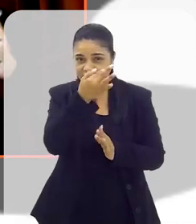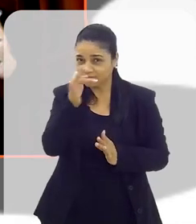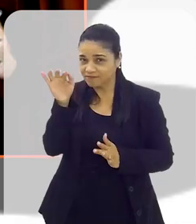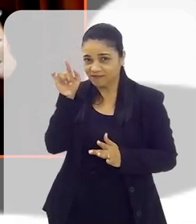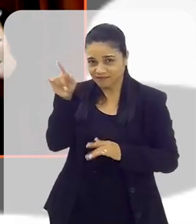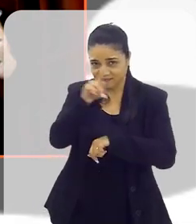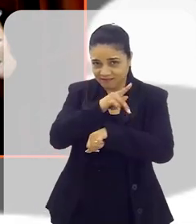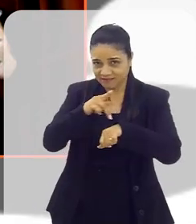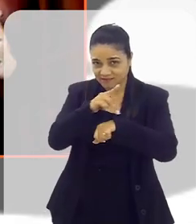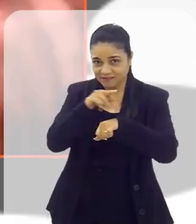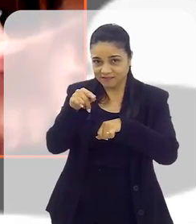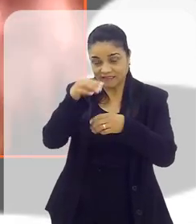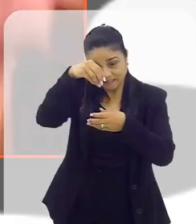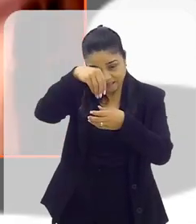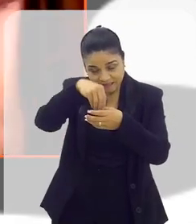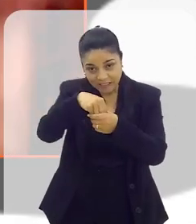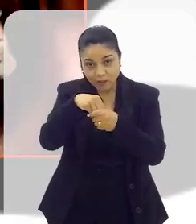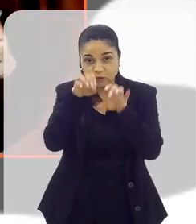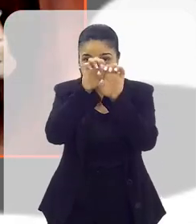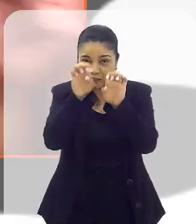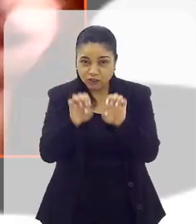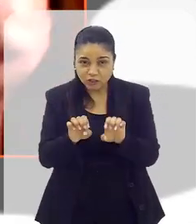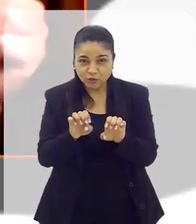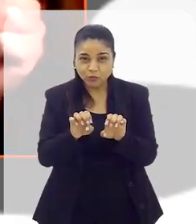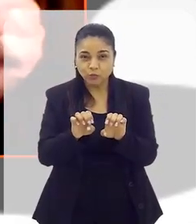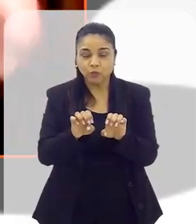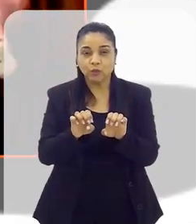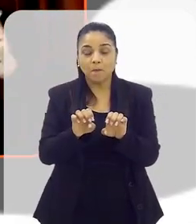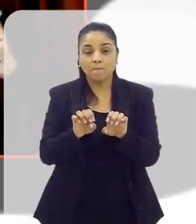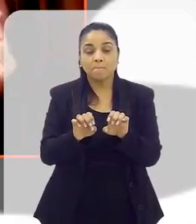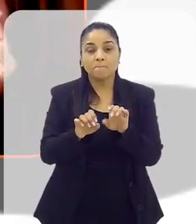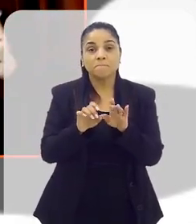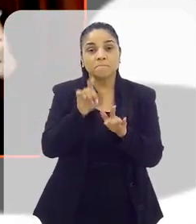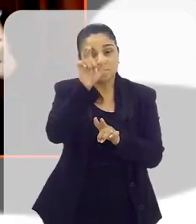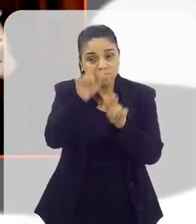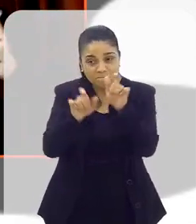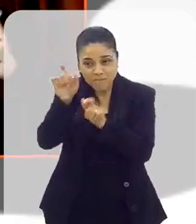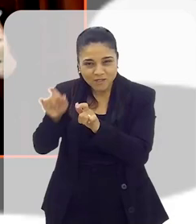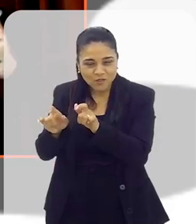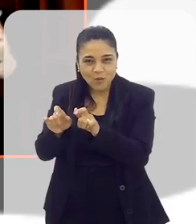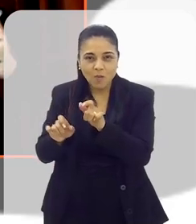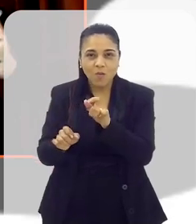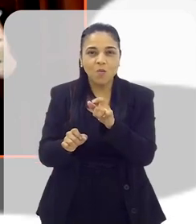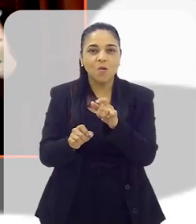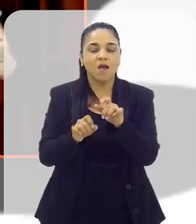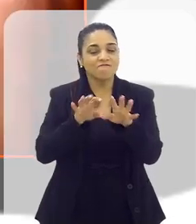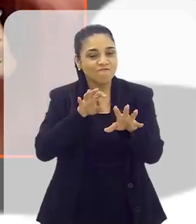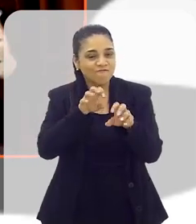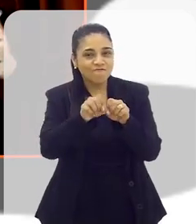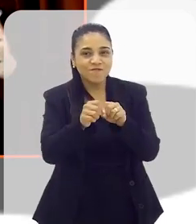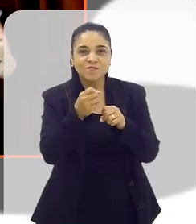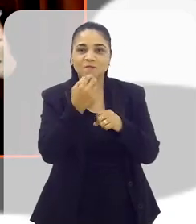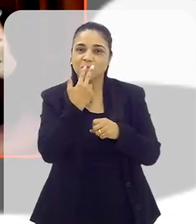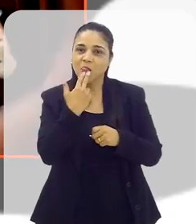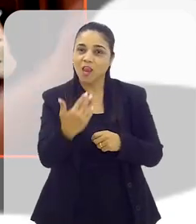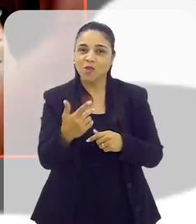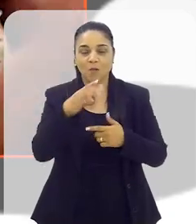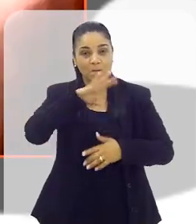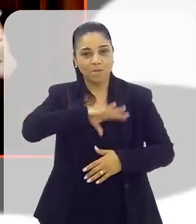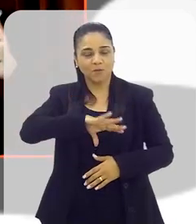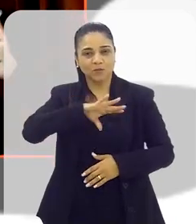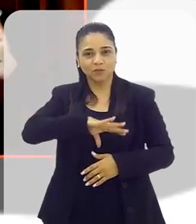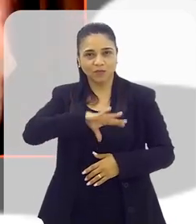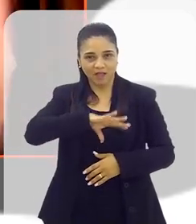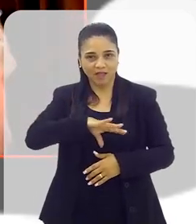criando, na realidade, dentro das suas estruturas, pessoas falando português, como Le Printemps, por